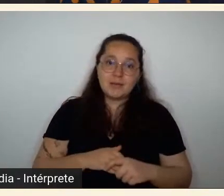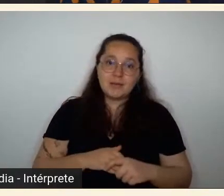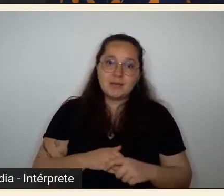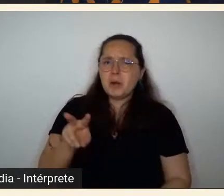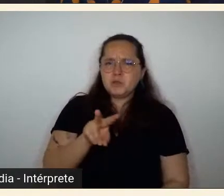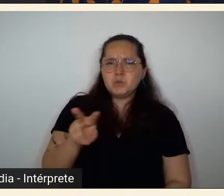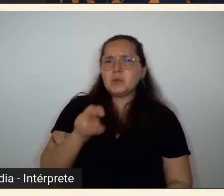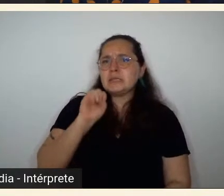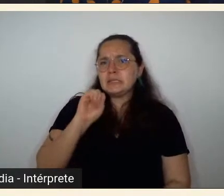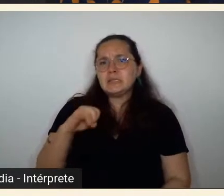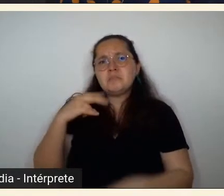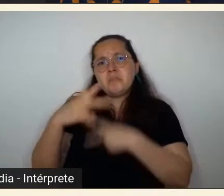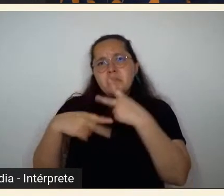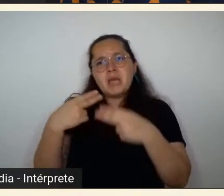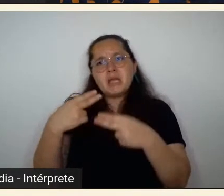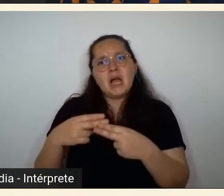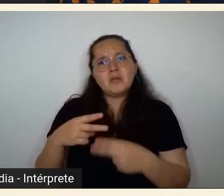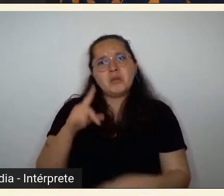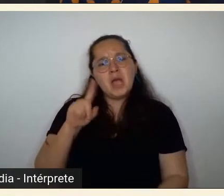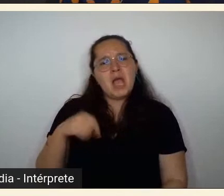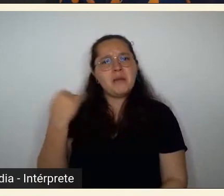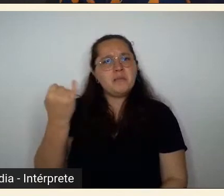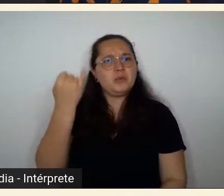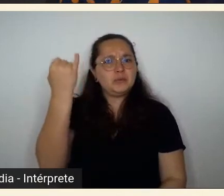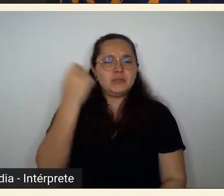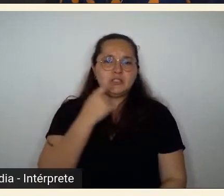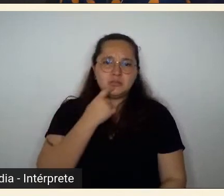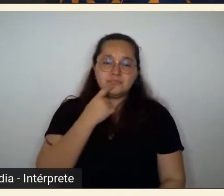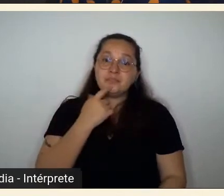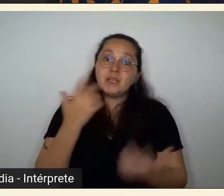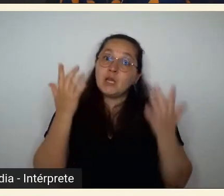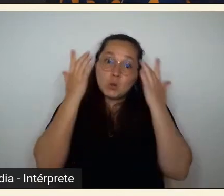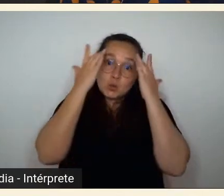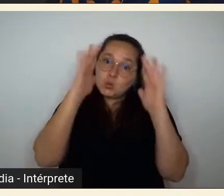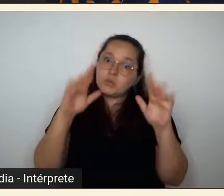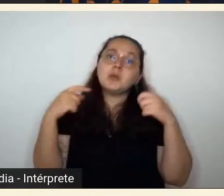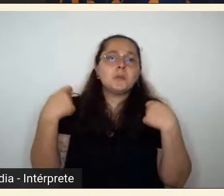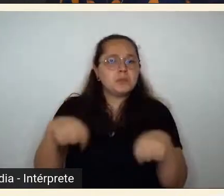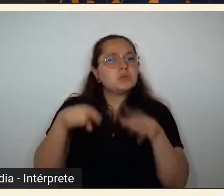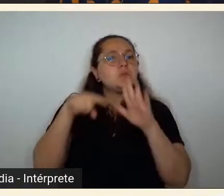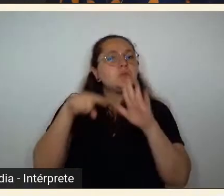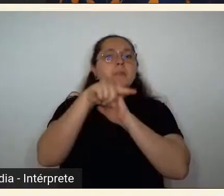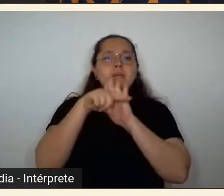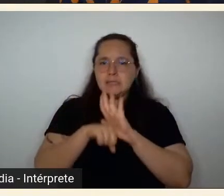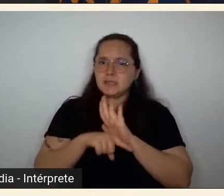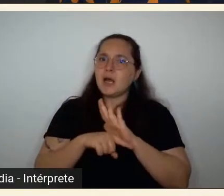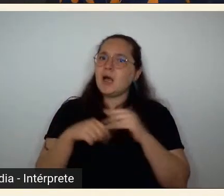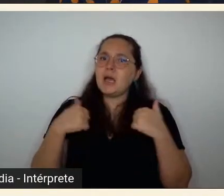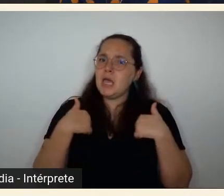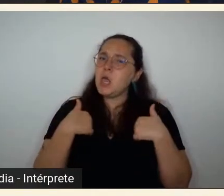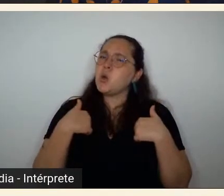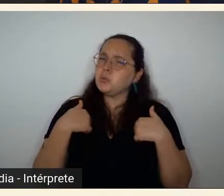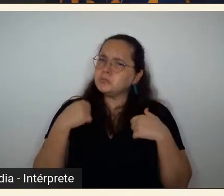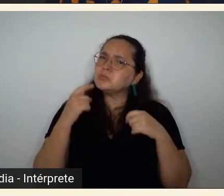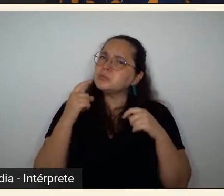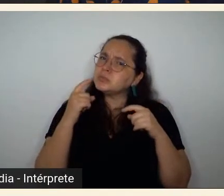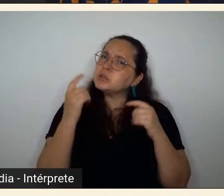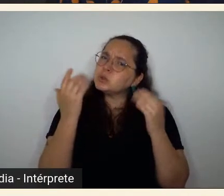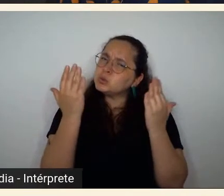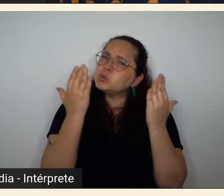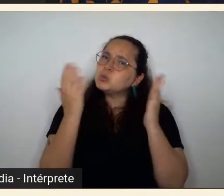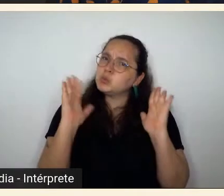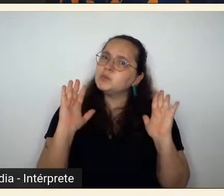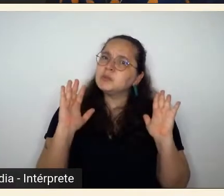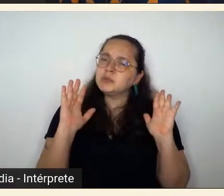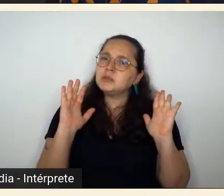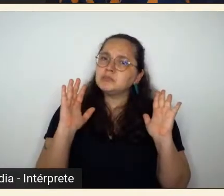porque quer dizer não sei eu teria que pesquisar sinceramente eu tenho dúvidas do que falar a esse respeito